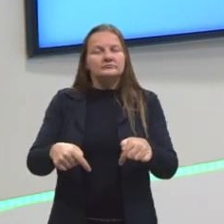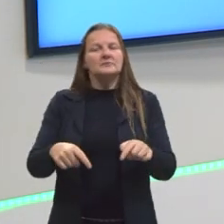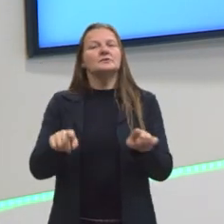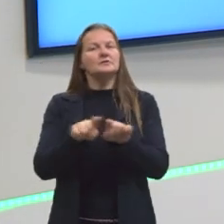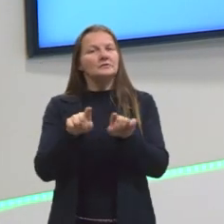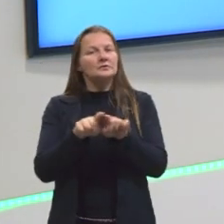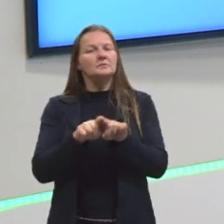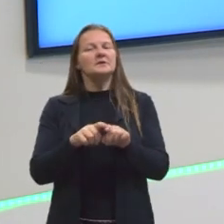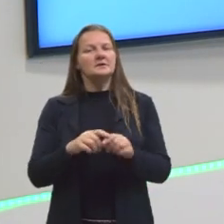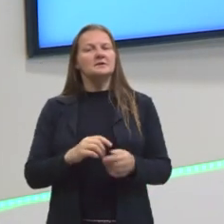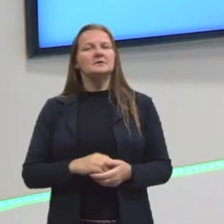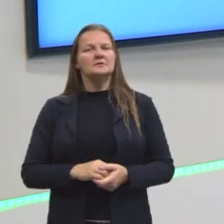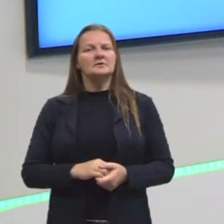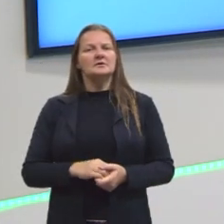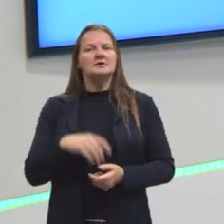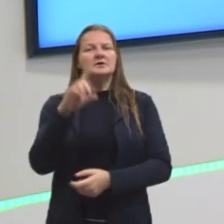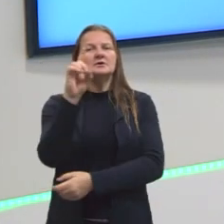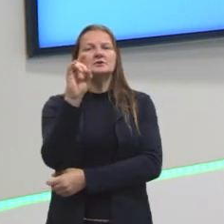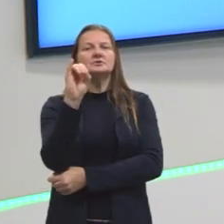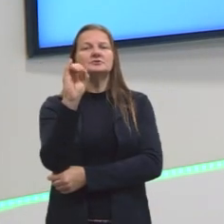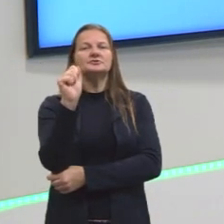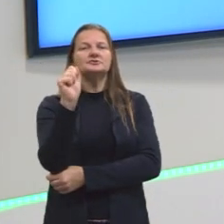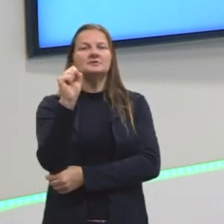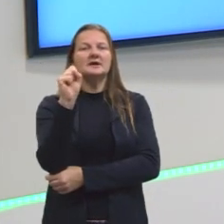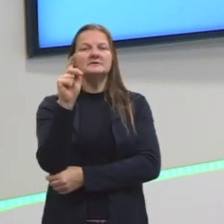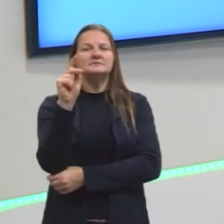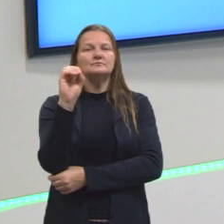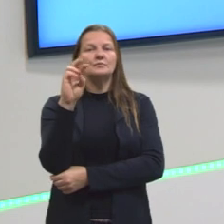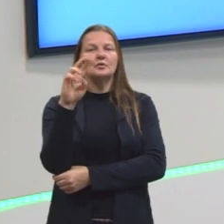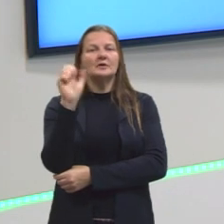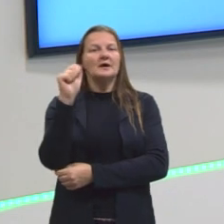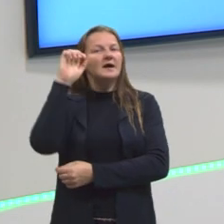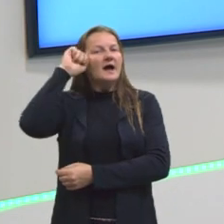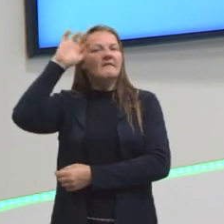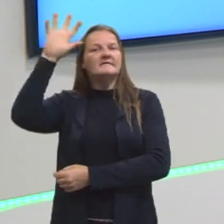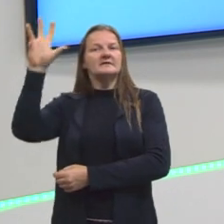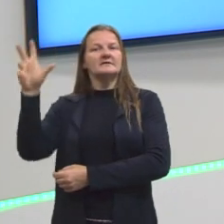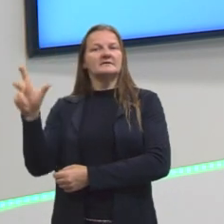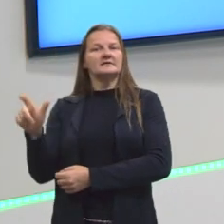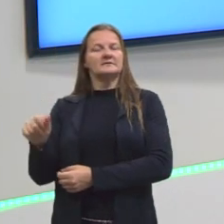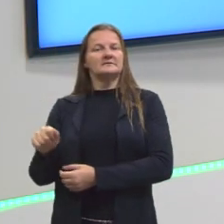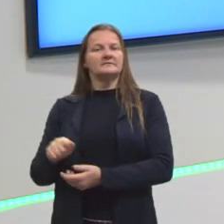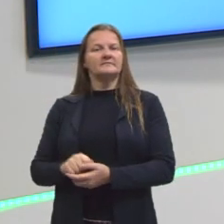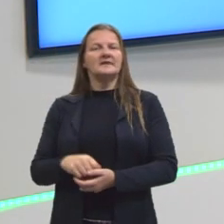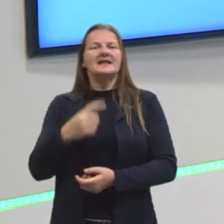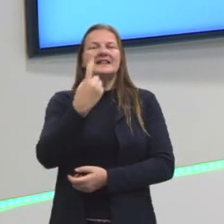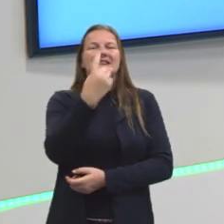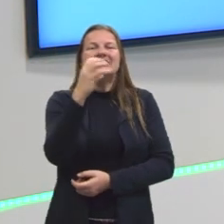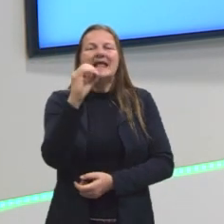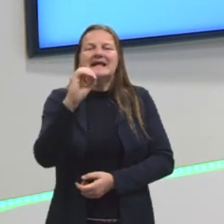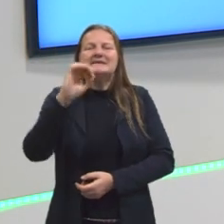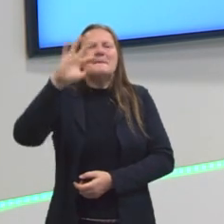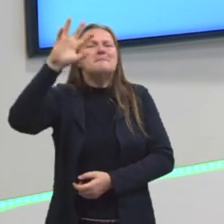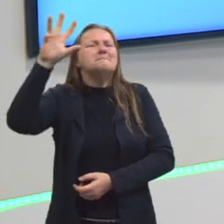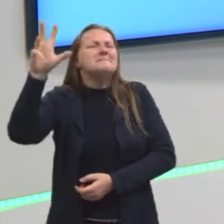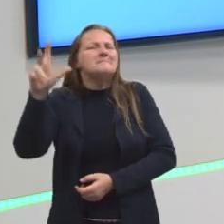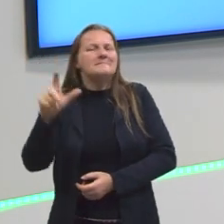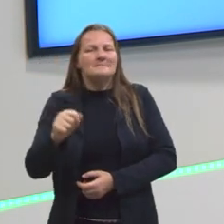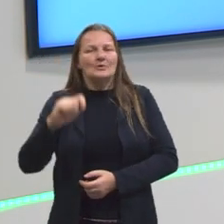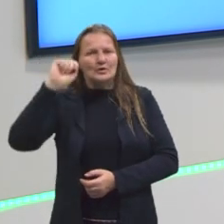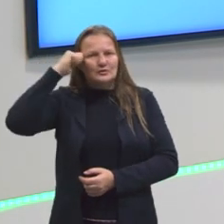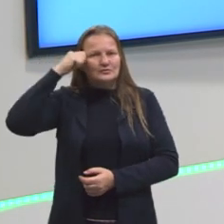também é chamado de diáspora africana. Se tem estimativas que mais ou menos 10 milhões de africanos